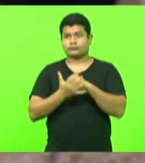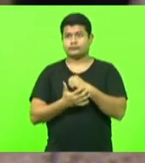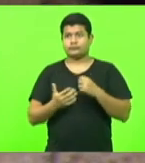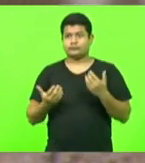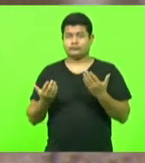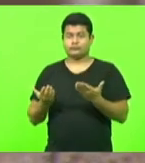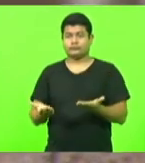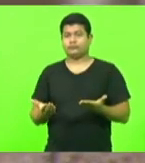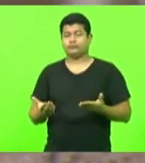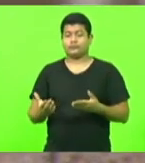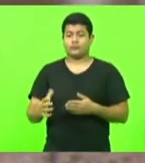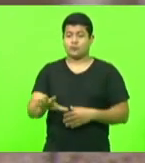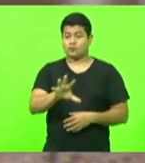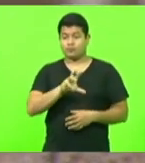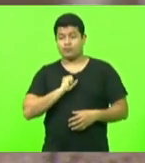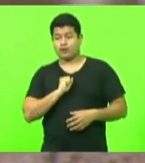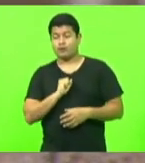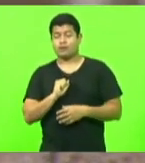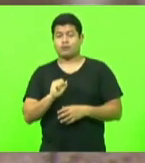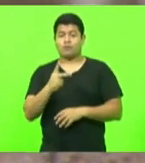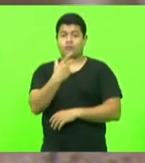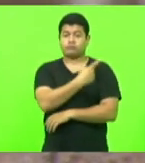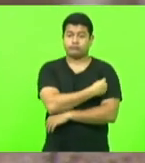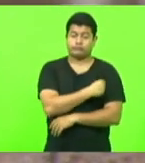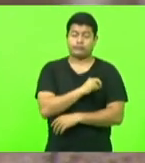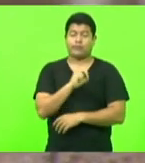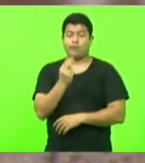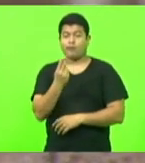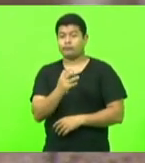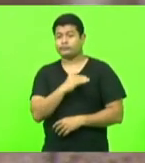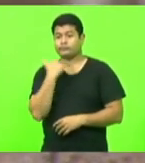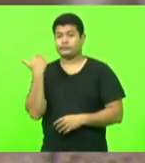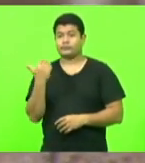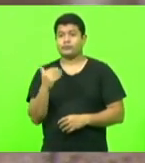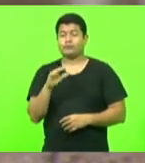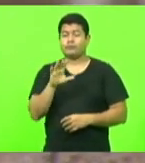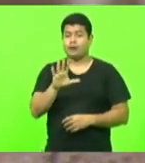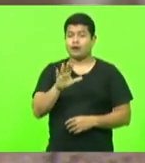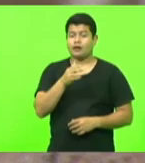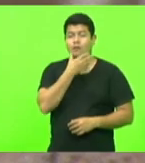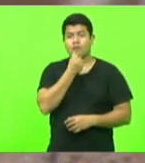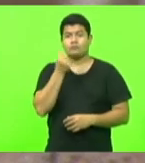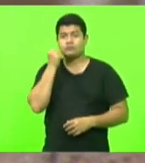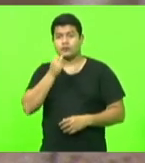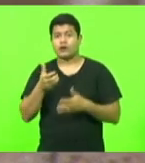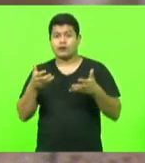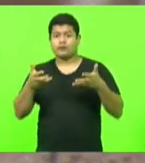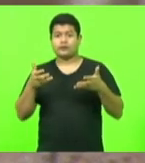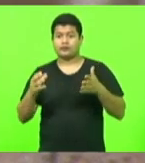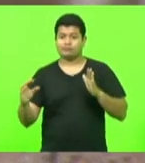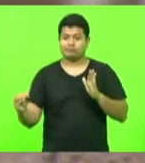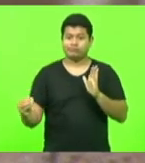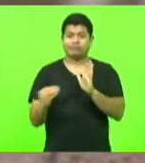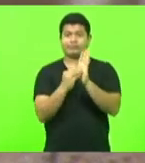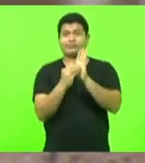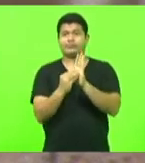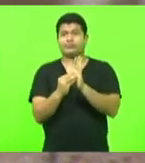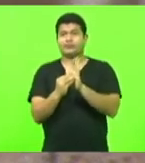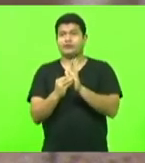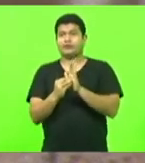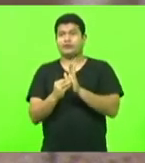quanto dos vacinados, quanto dos óbitos, mas é masculino e feminino. Agora, quer introduzir, isso aqui chama-se